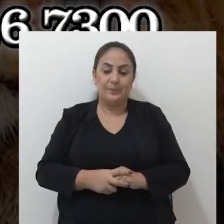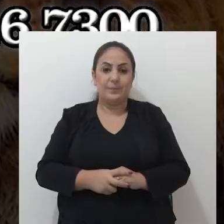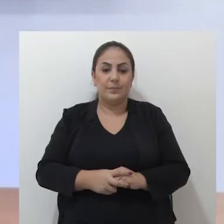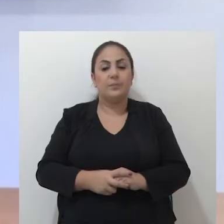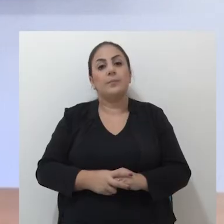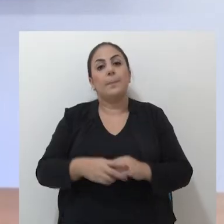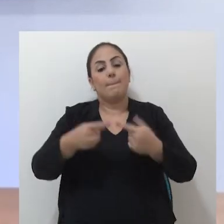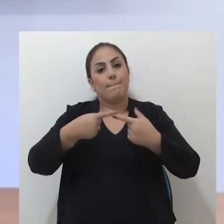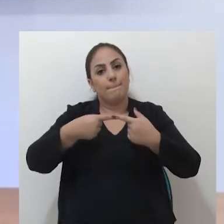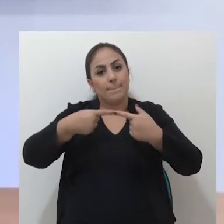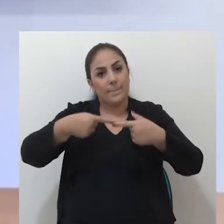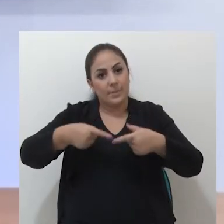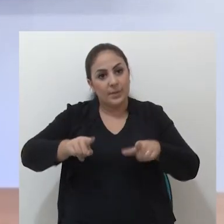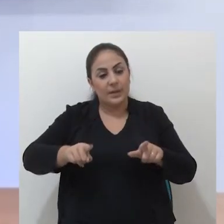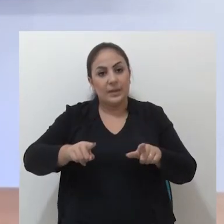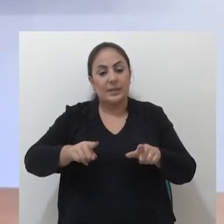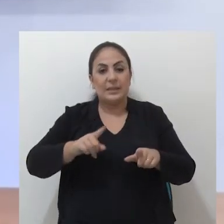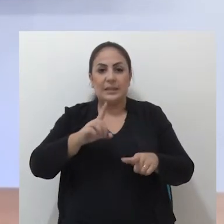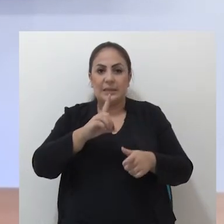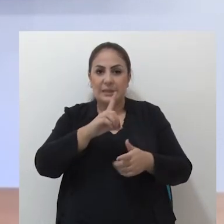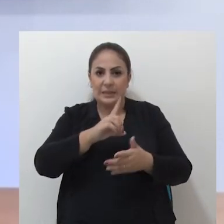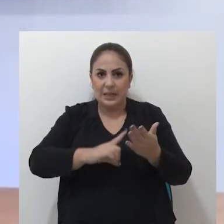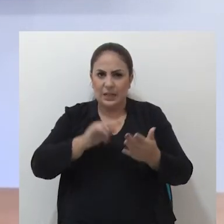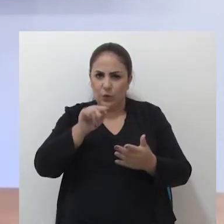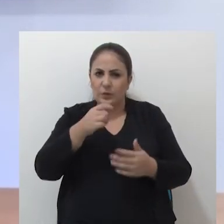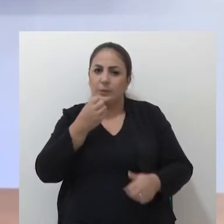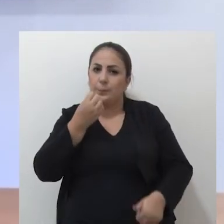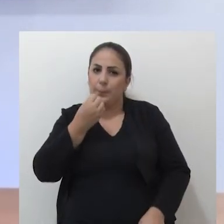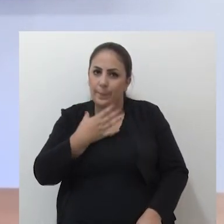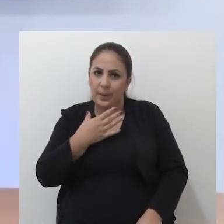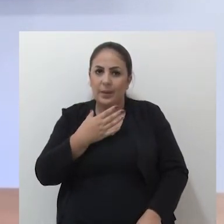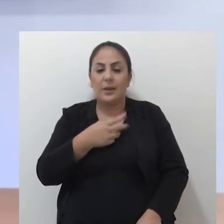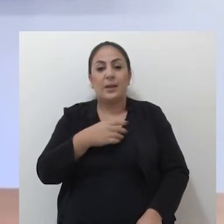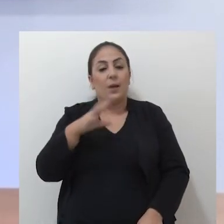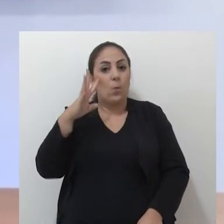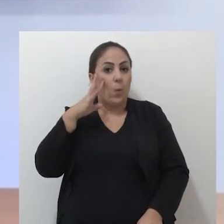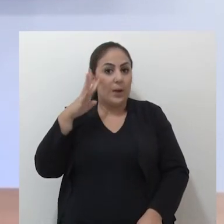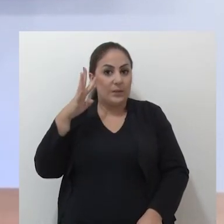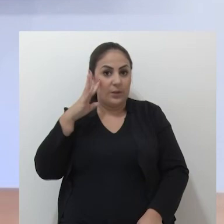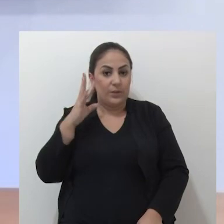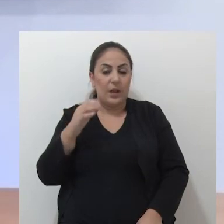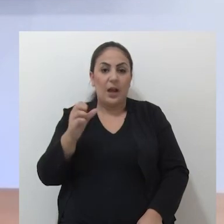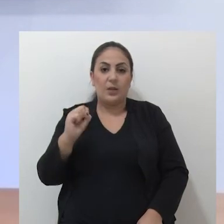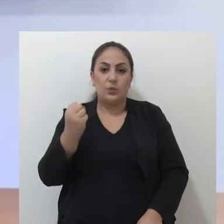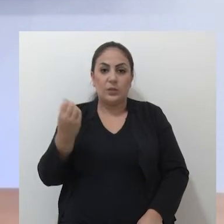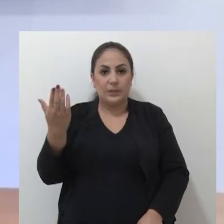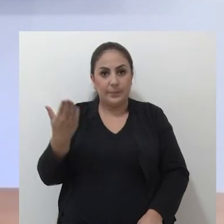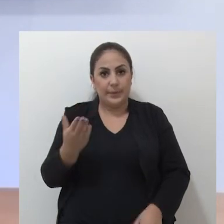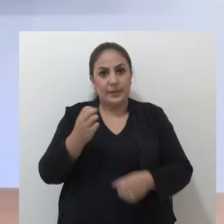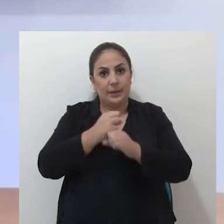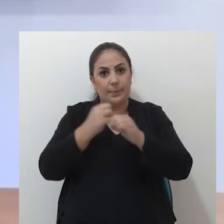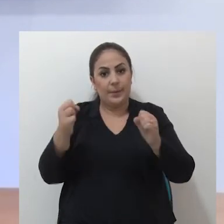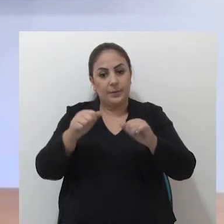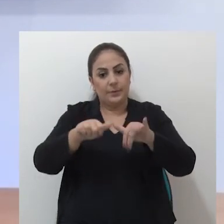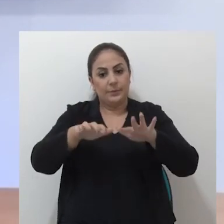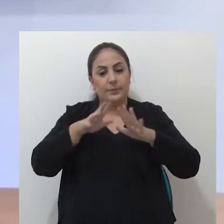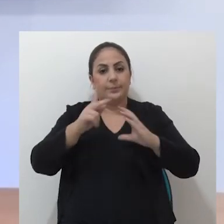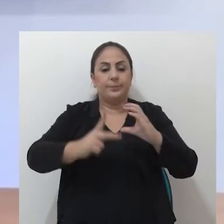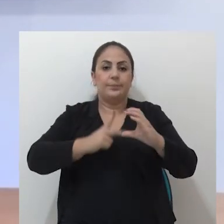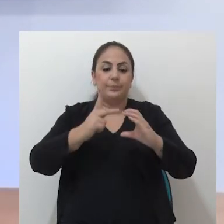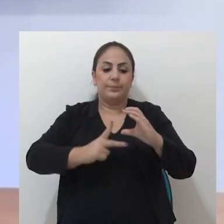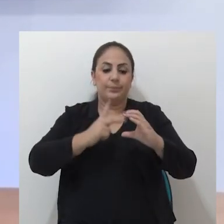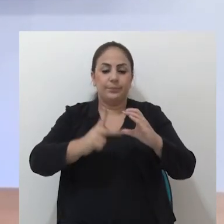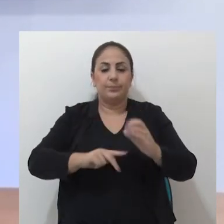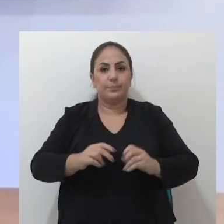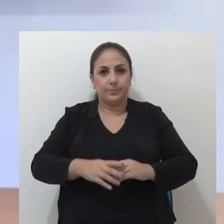O lançamento da campanha Declare que você é do bem será nesta quarta-feira, às 8h30 da manhã,